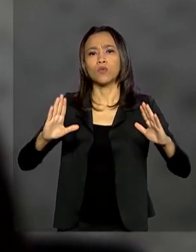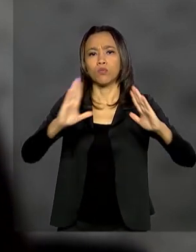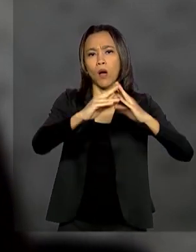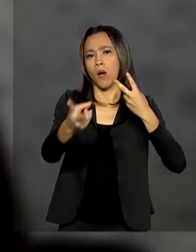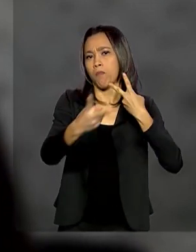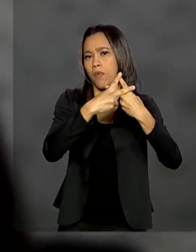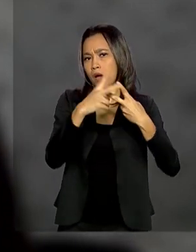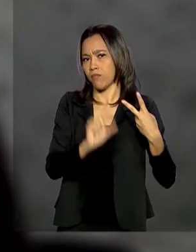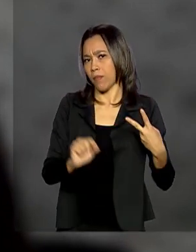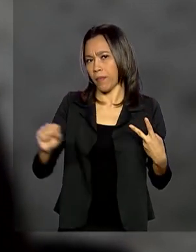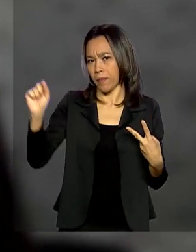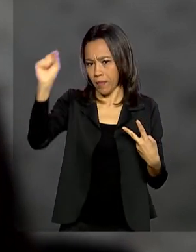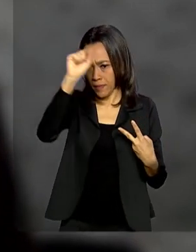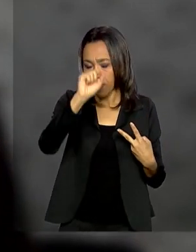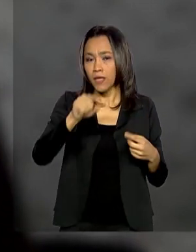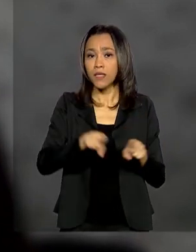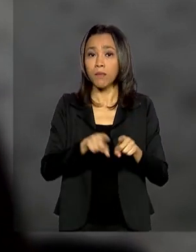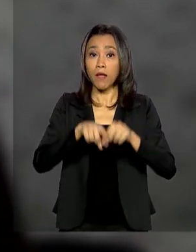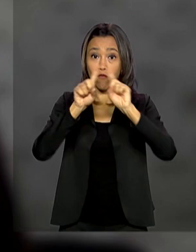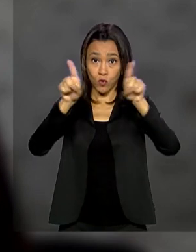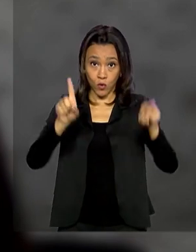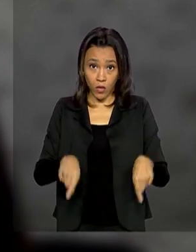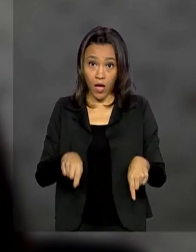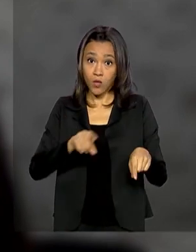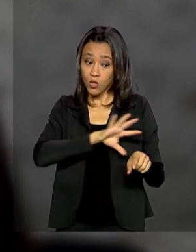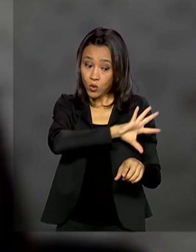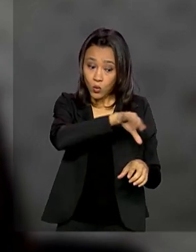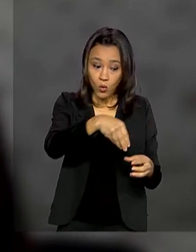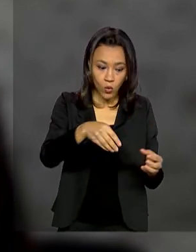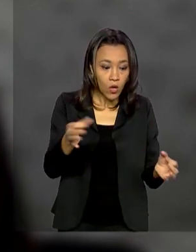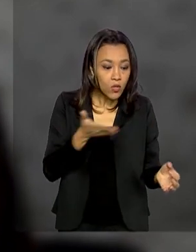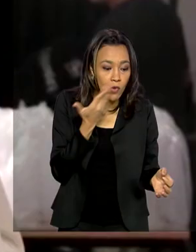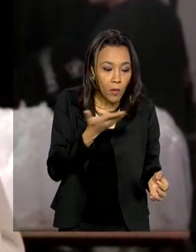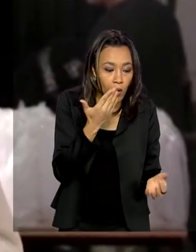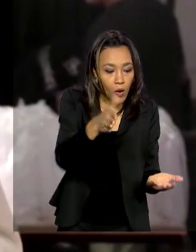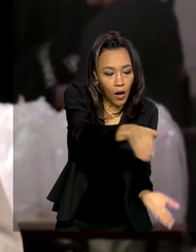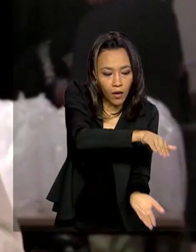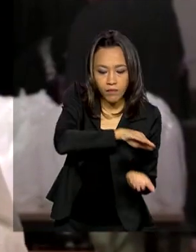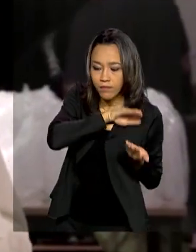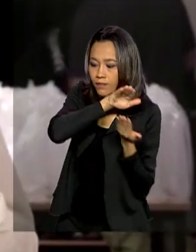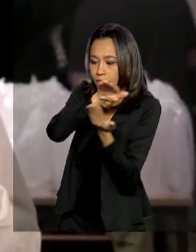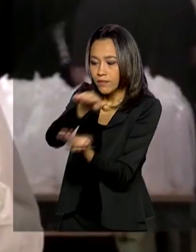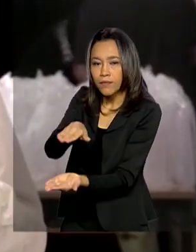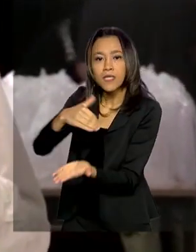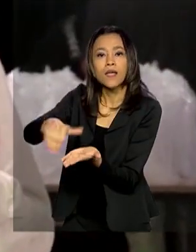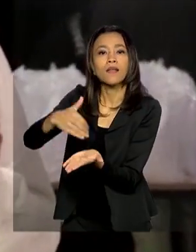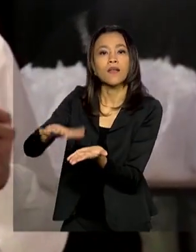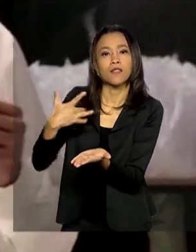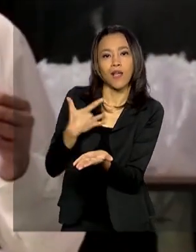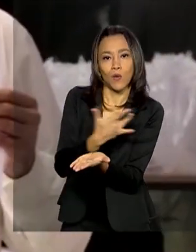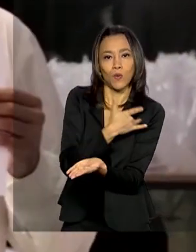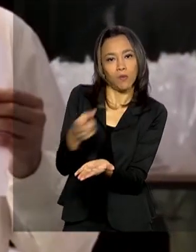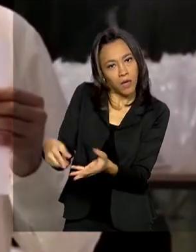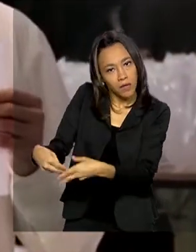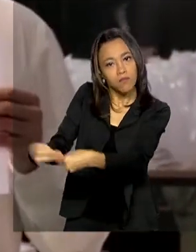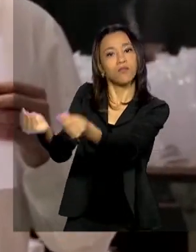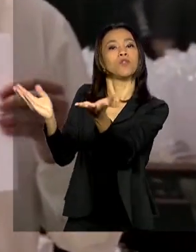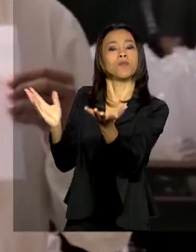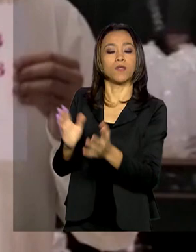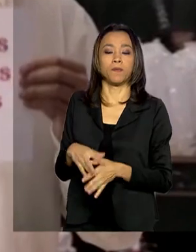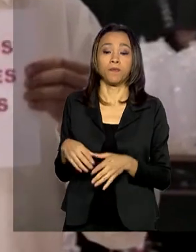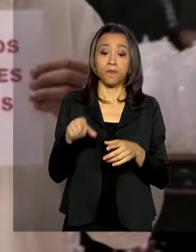servidores de segurança e outra parte é devolvido para a Secretaria de Saúde. Em 14 dias, o grupo de voluntários